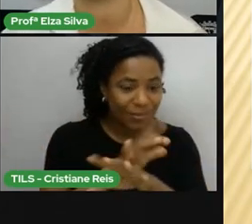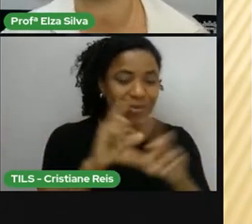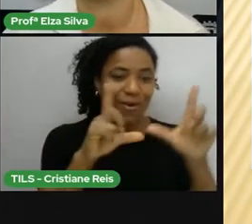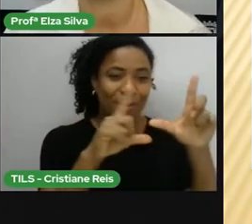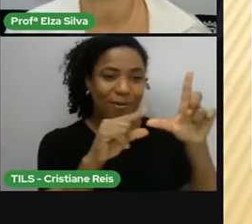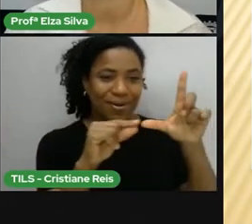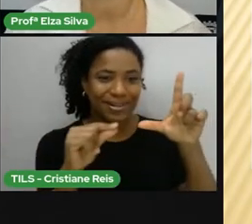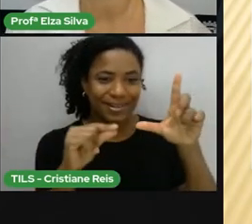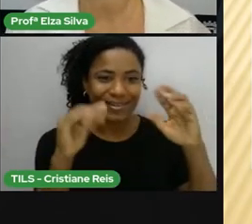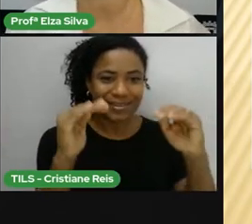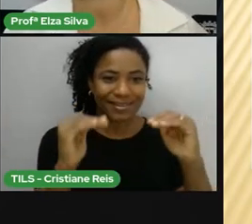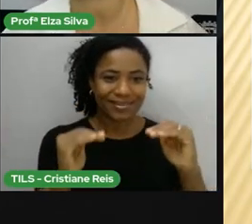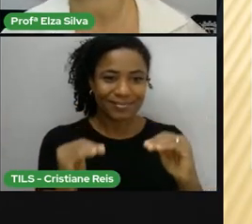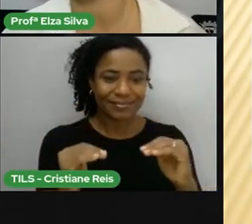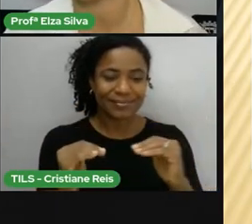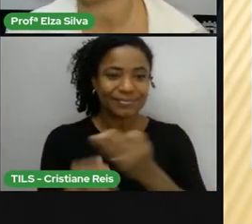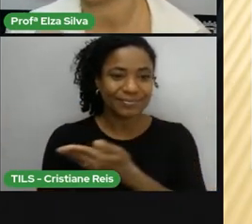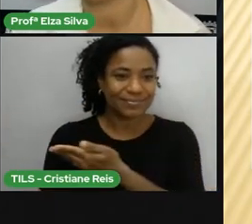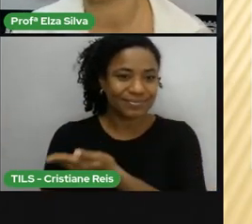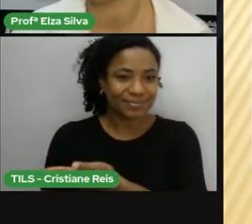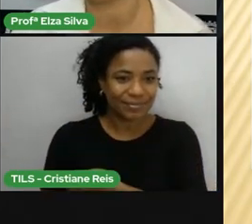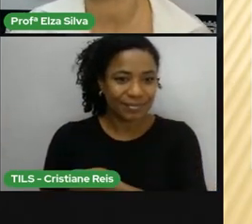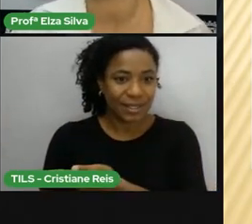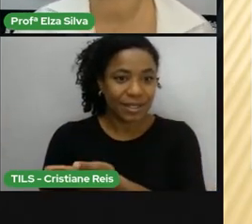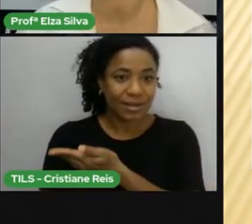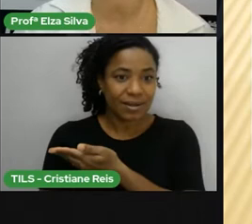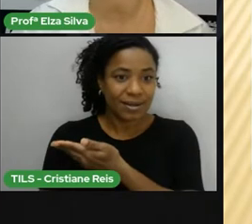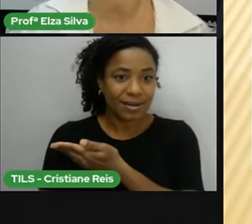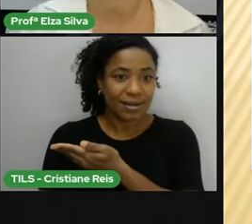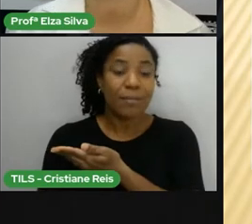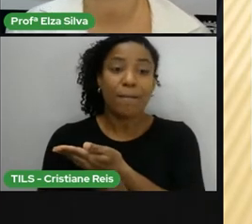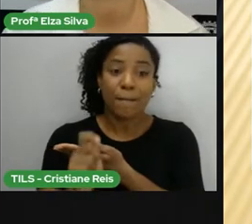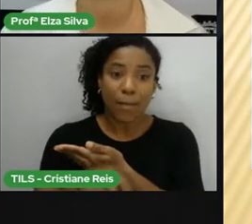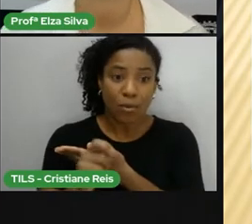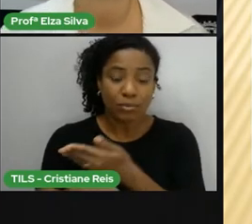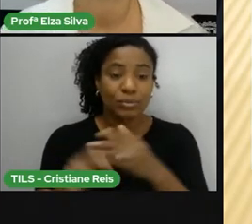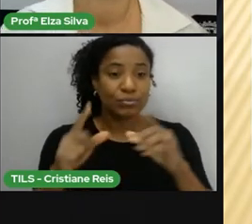slide E que eu irei Disponibilizar No campo Da descrição